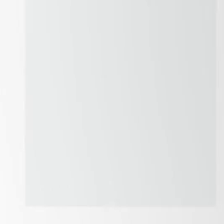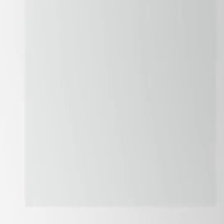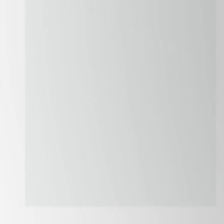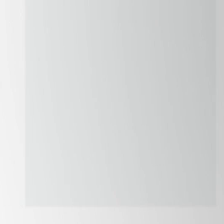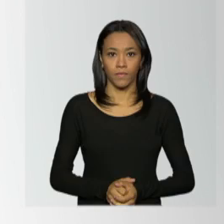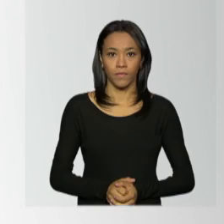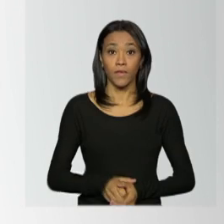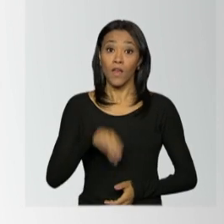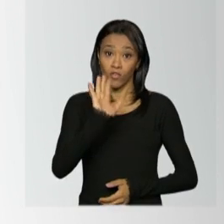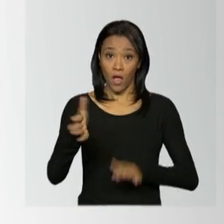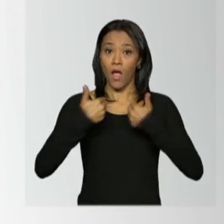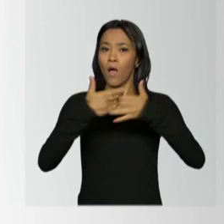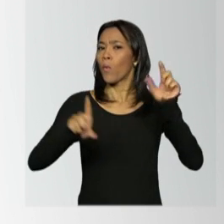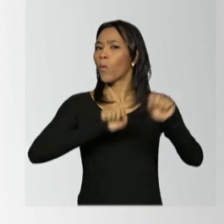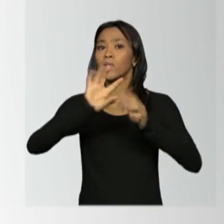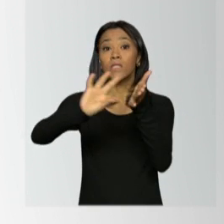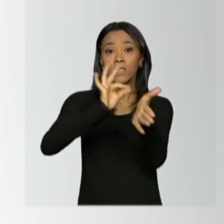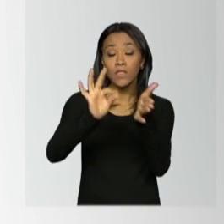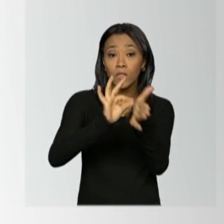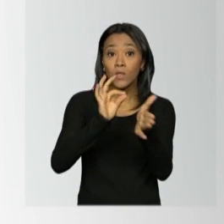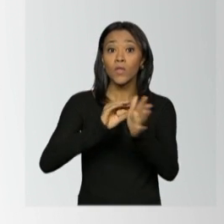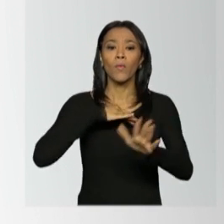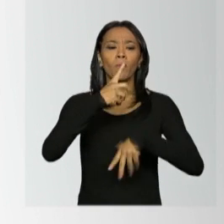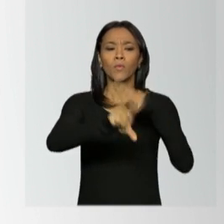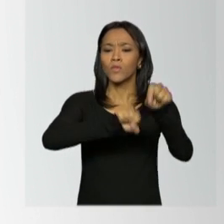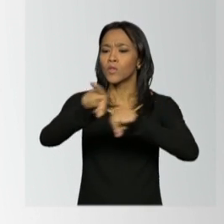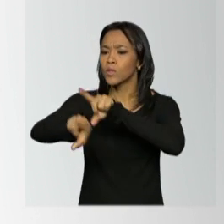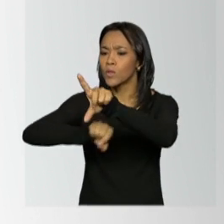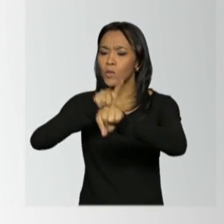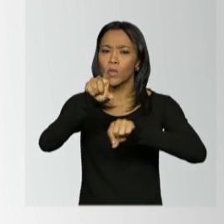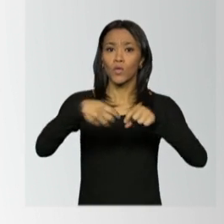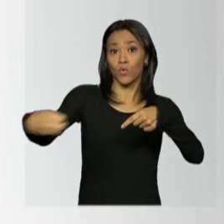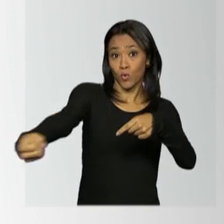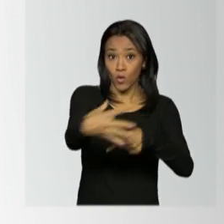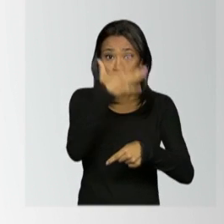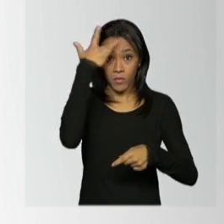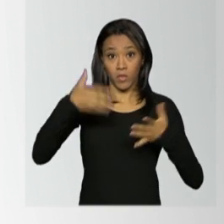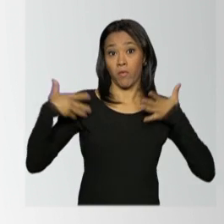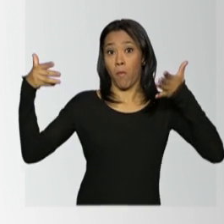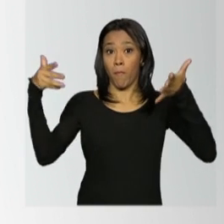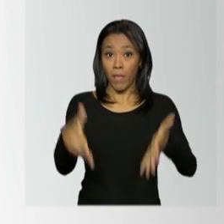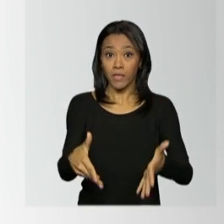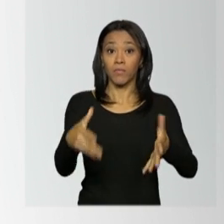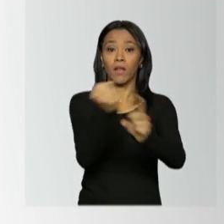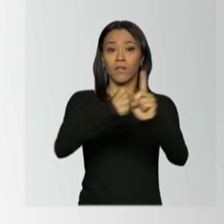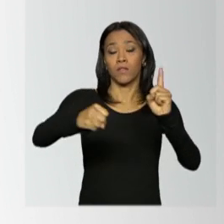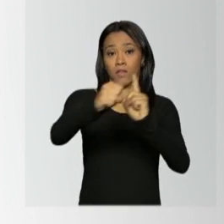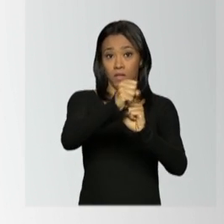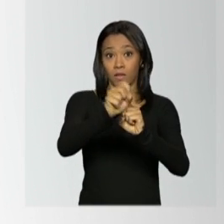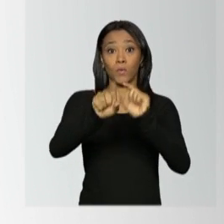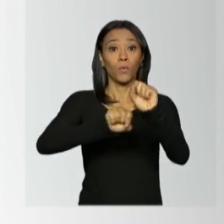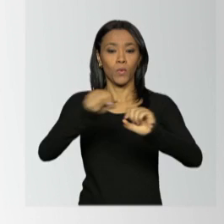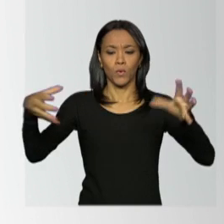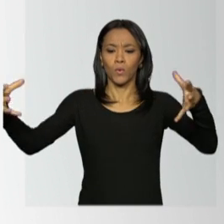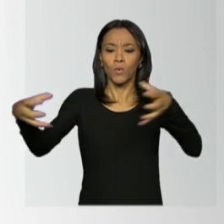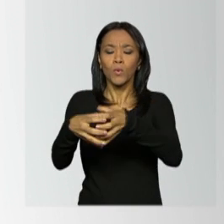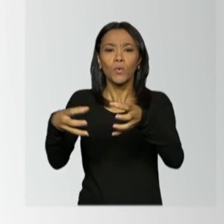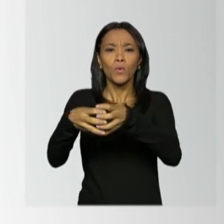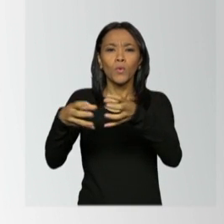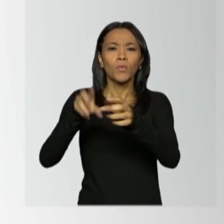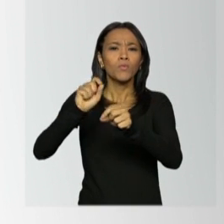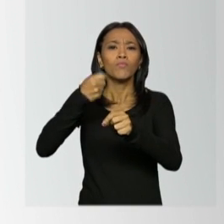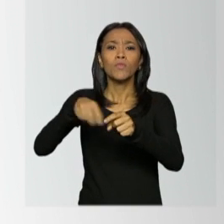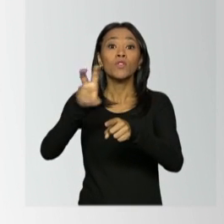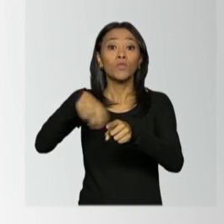Estão abertas as inscrições para o processo de seleção dos novos representantes da sociedade civil no Comitê Técnico de